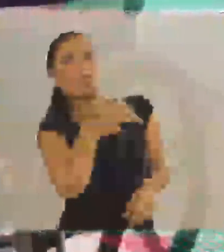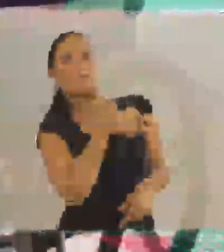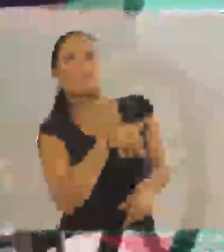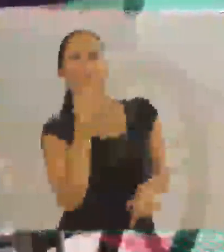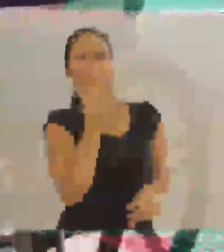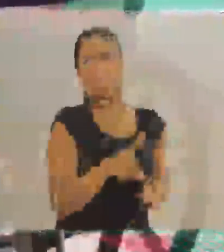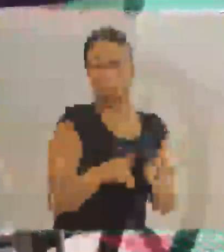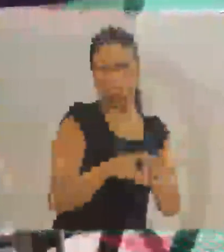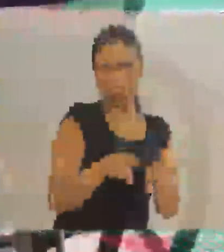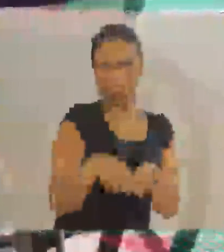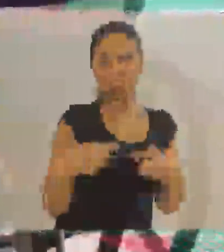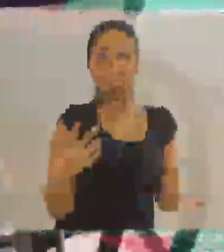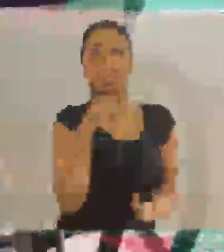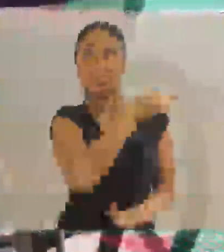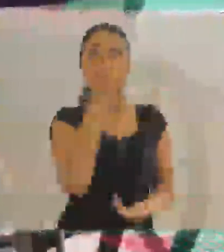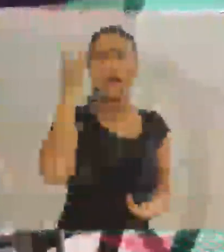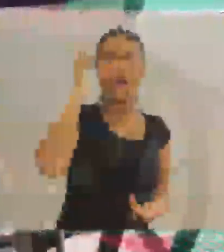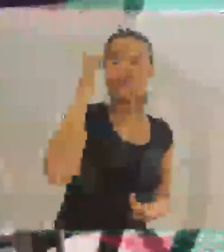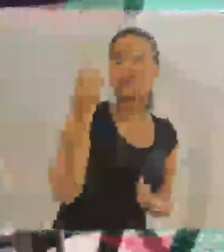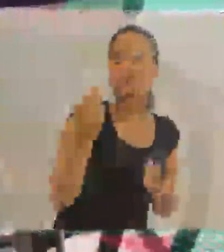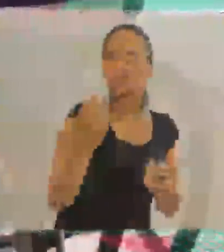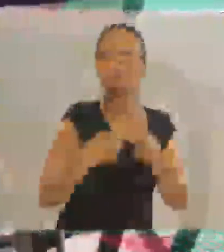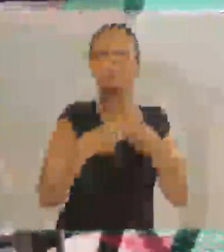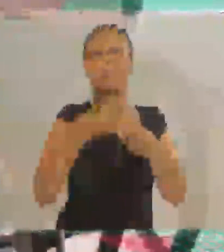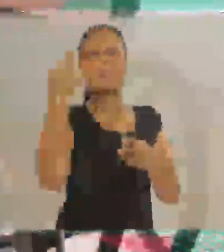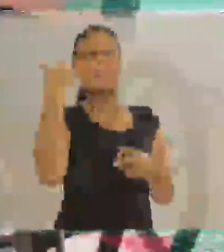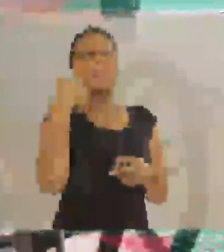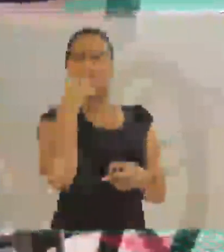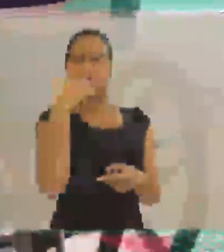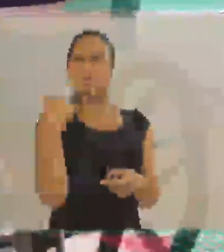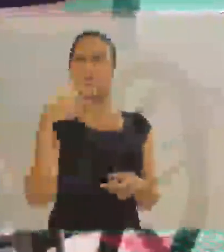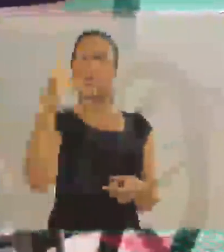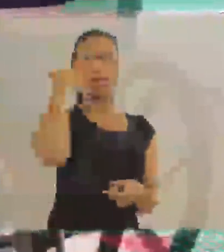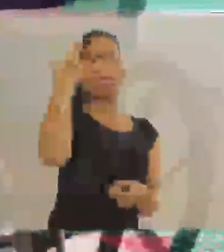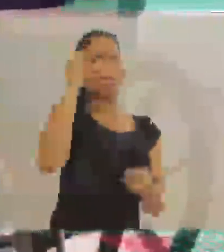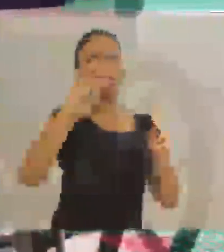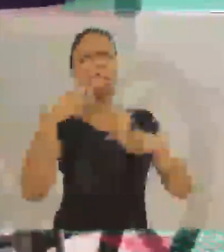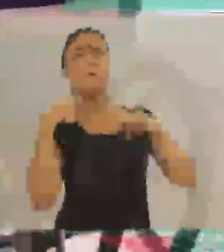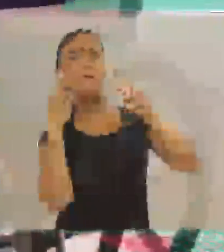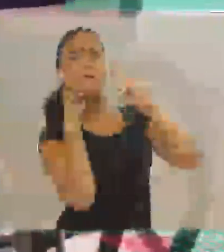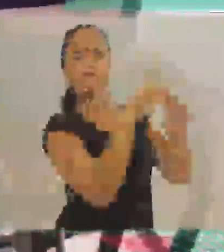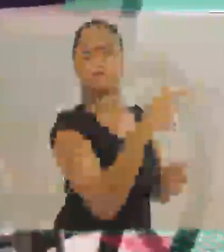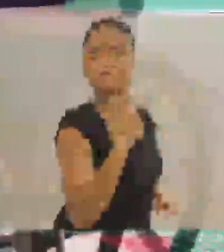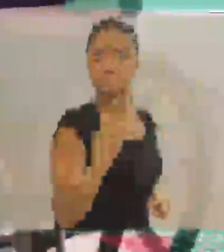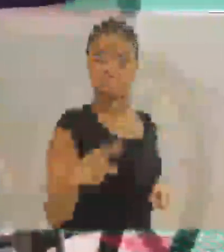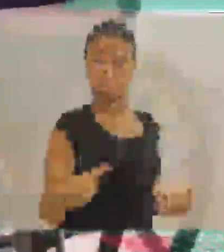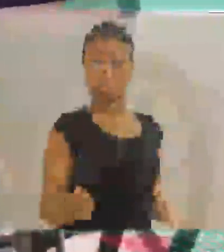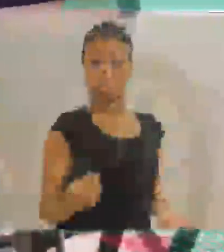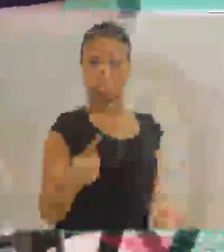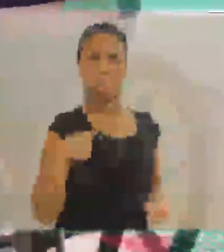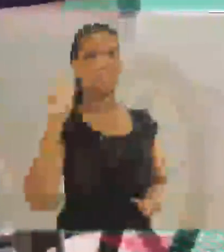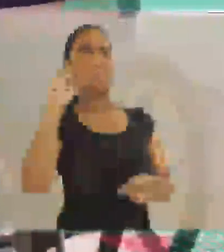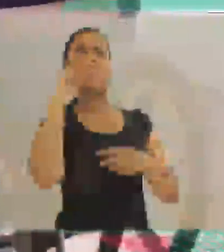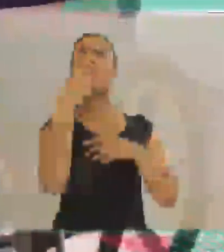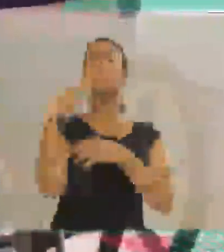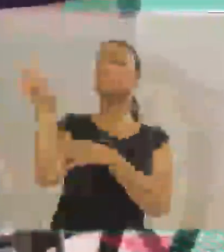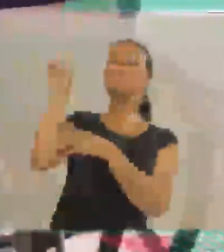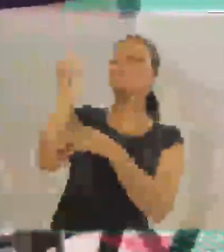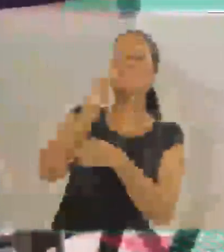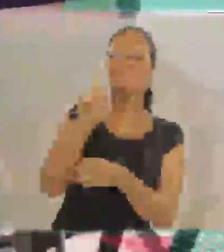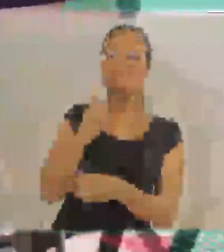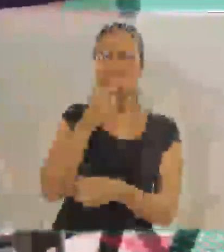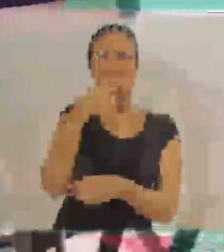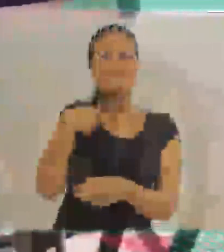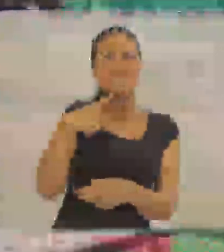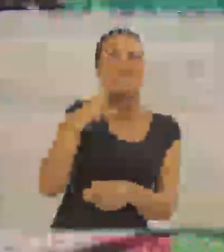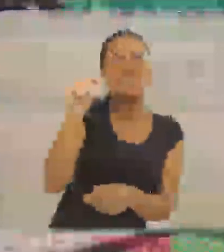Então, assim, por ela ter uma deficiência também, ela achava que quando eu não dava atenção aquilo era normal. passava pela cabeça dela